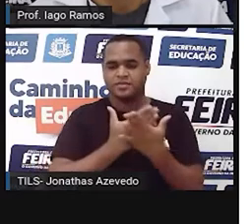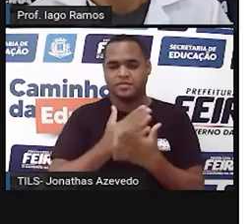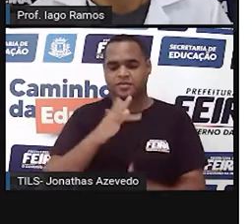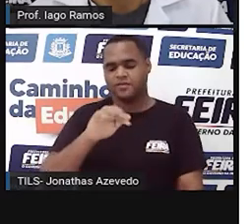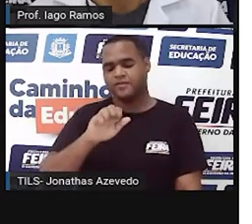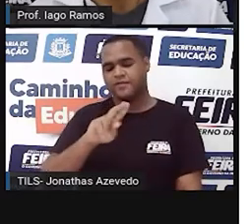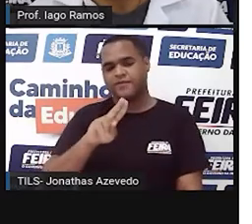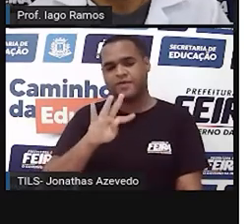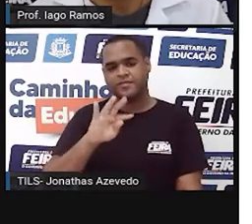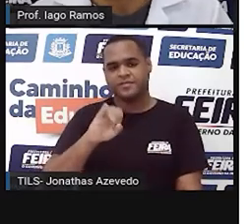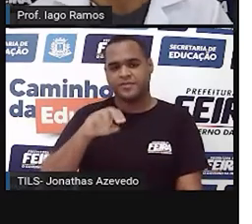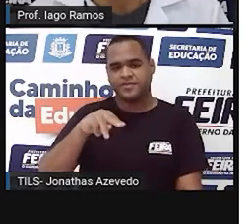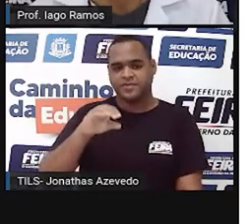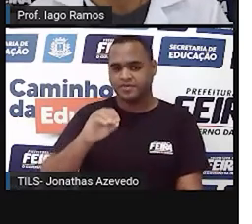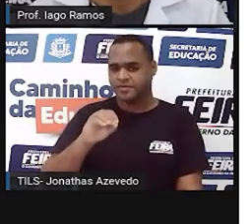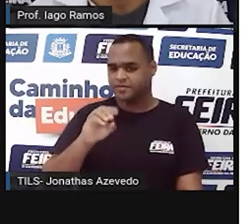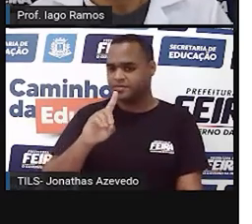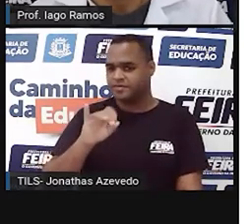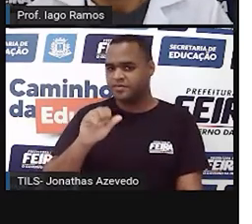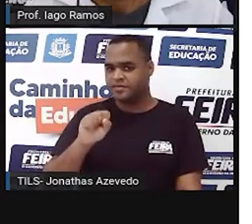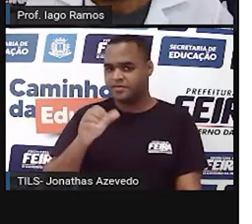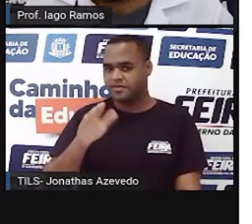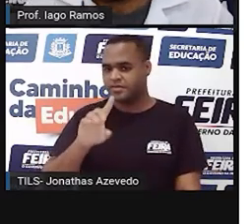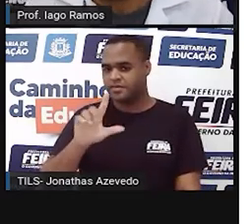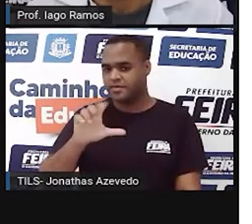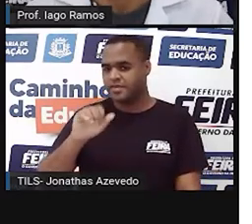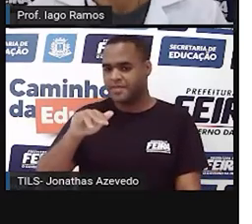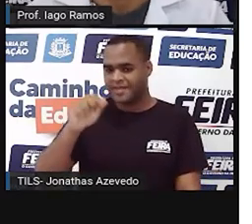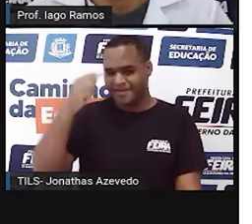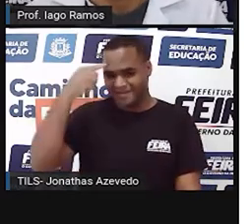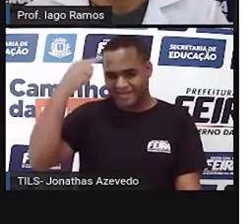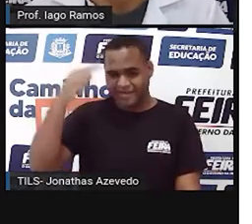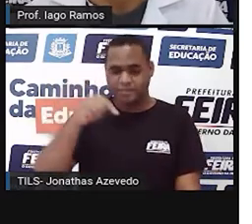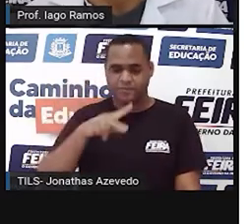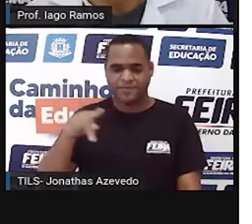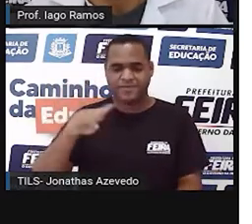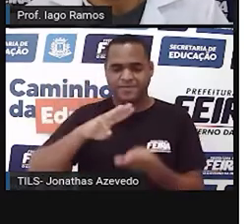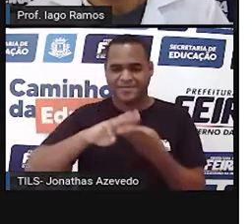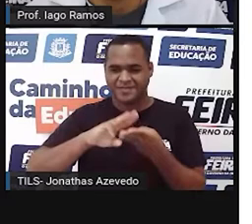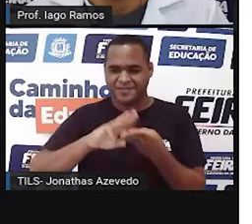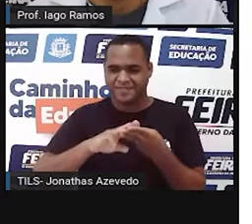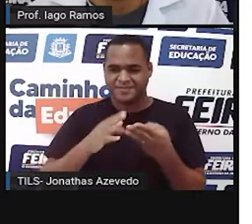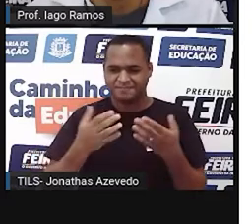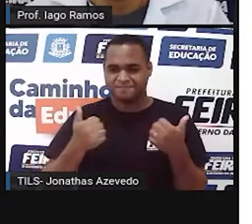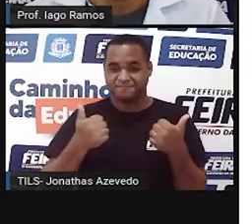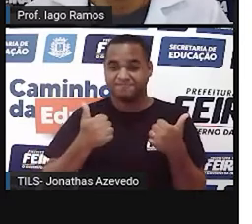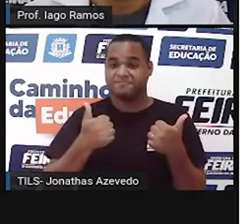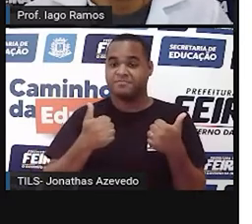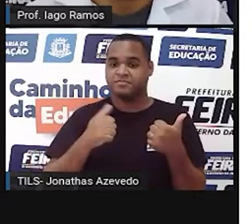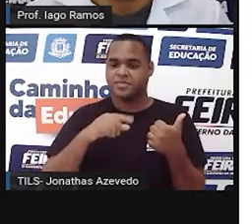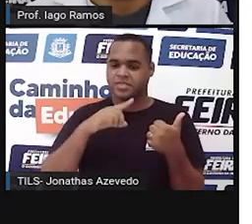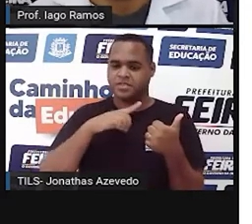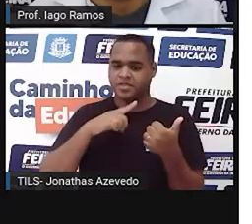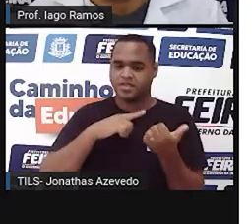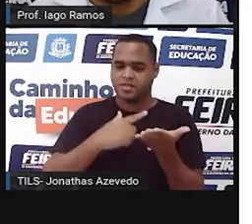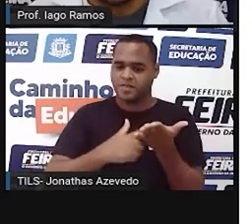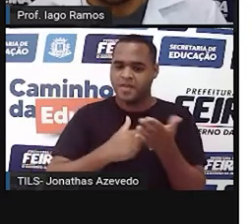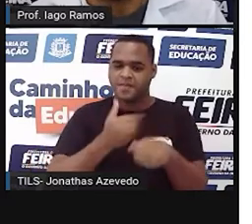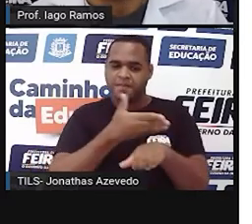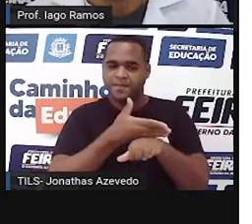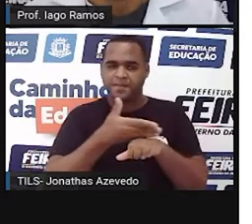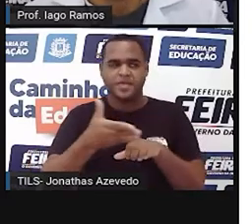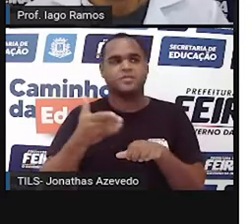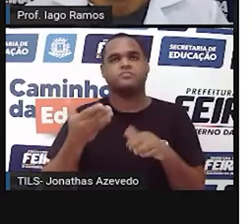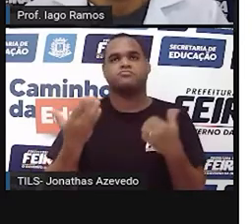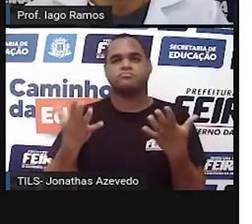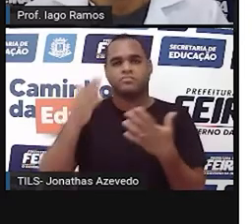Faustino Dias Lima, sou professor de matemática, eu tenho a minha pele, é branca,